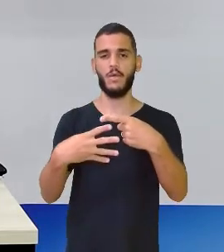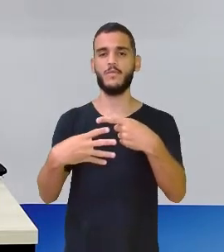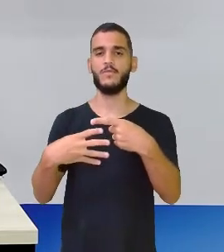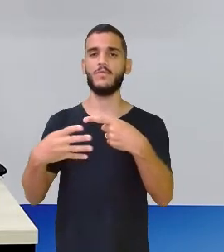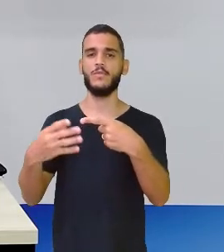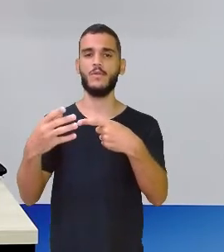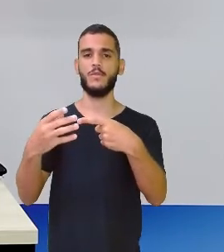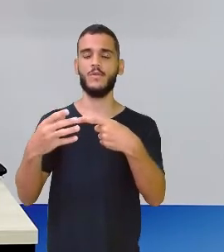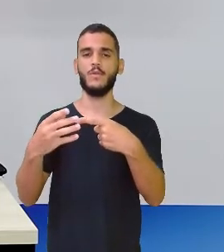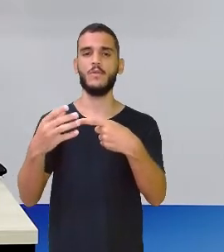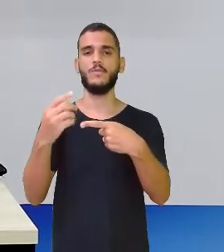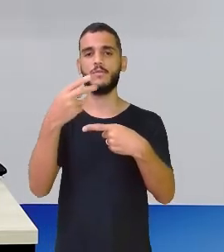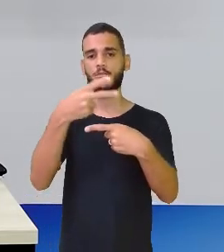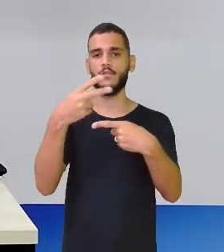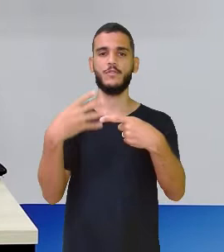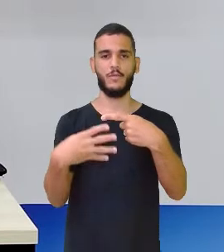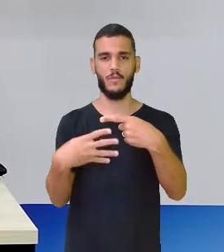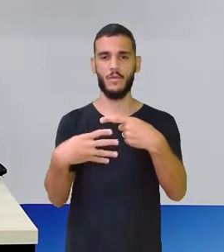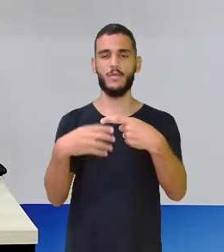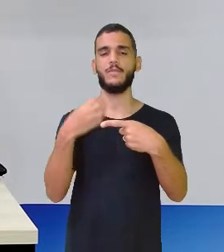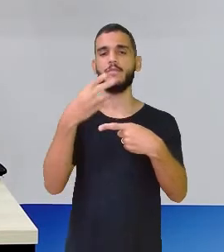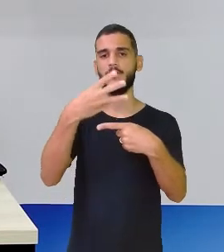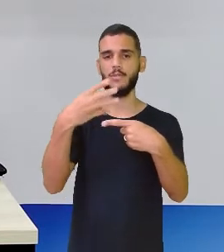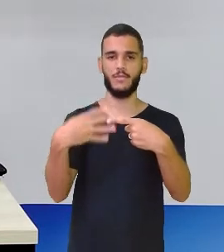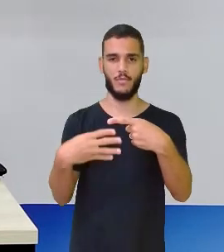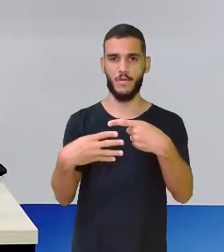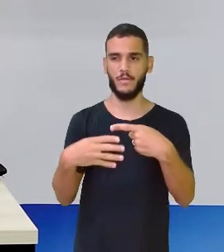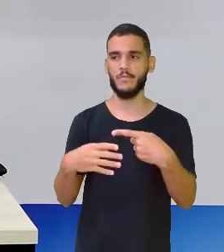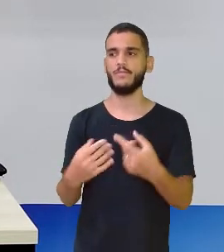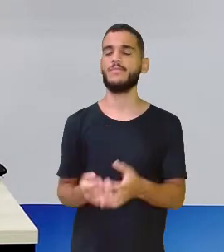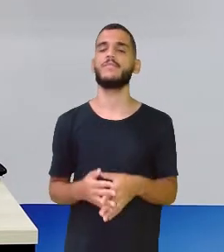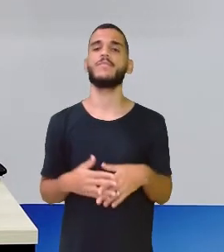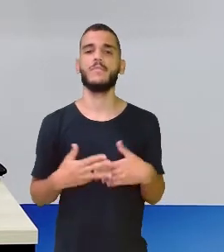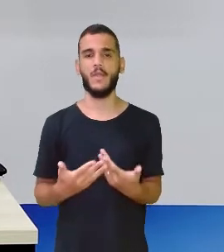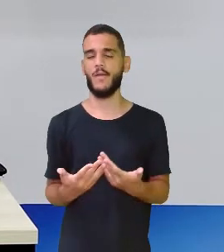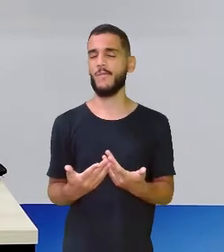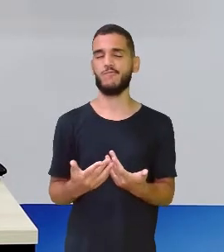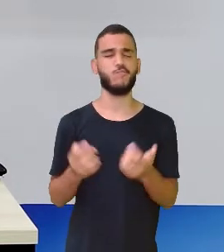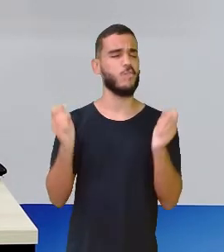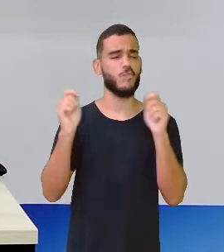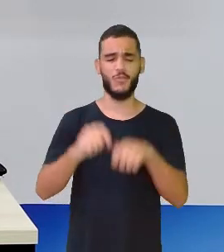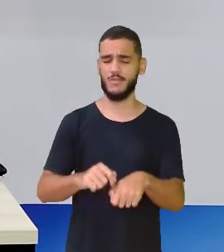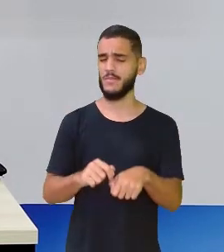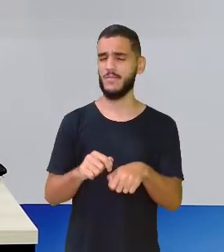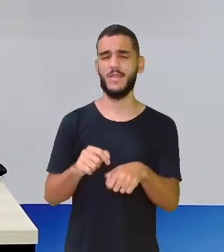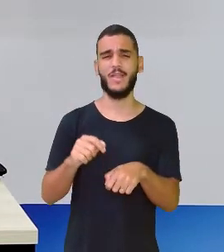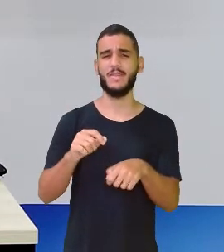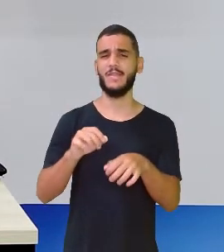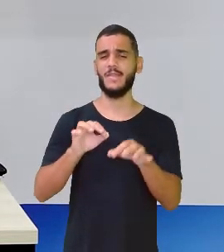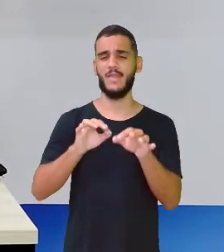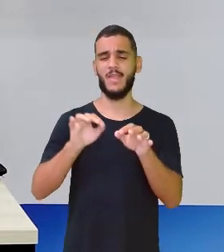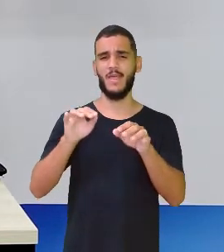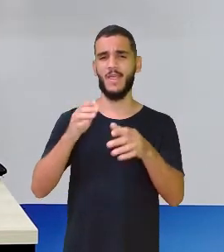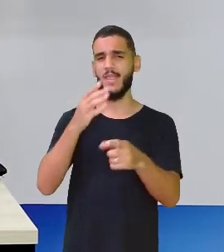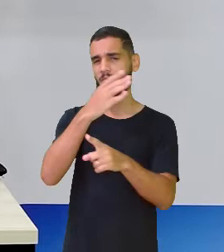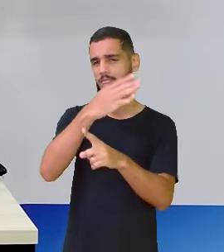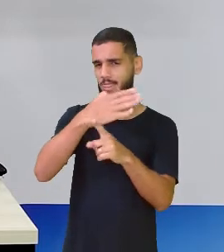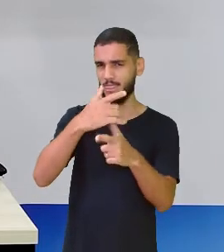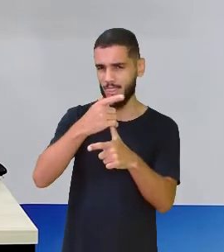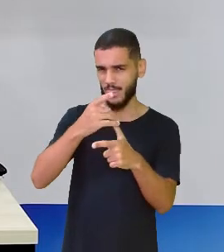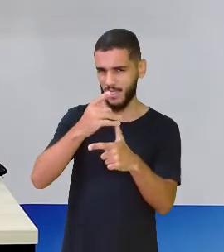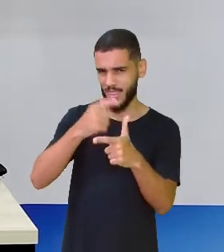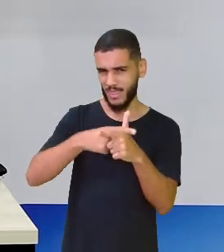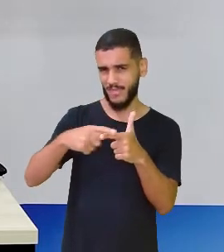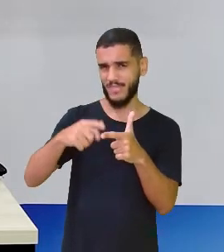um inteiro. Meu Deus, professora. Mas aí a senhora não vai conseguir dividir o seu inteiro aqui na mesa. Claro que vou.